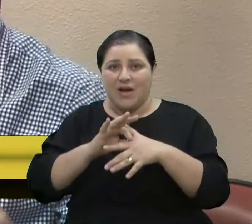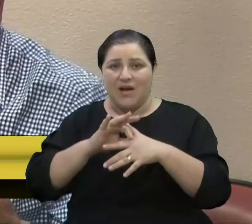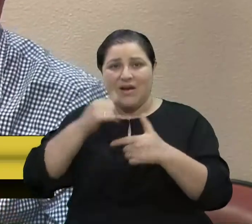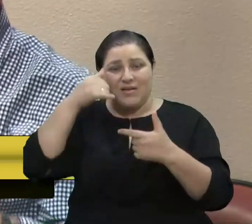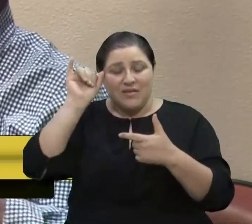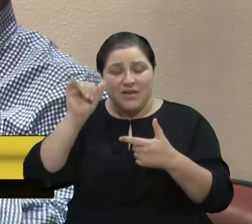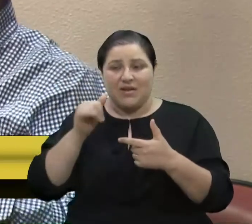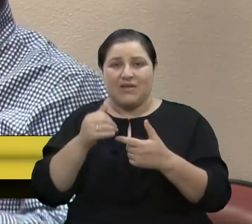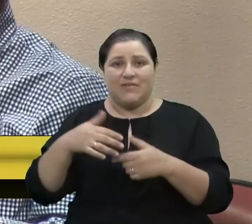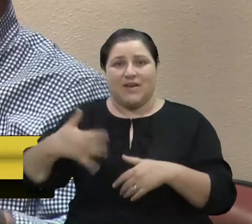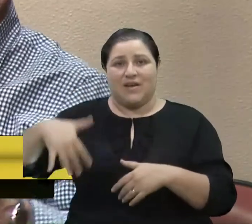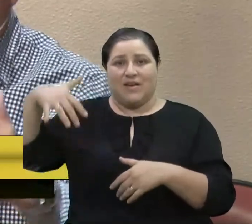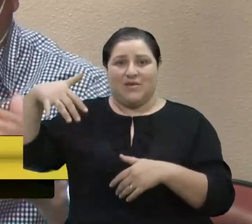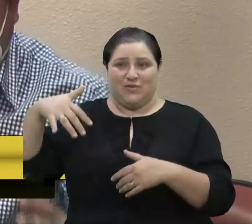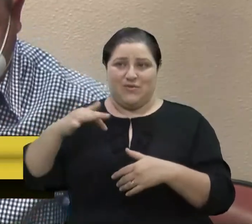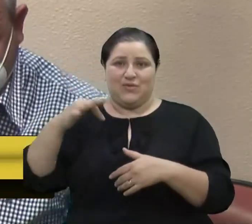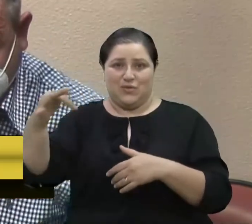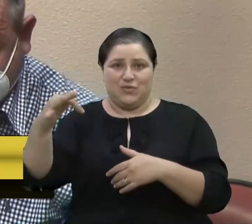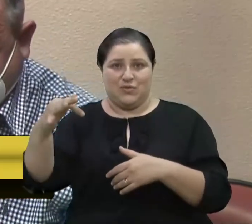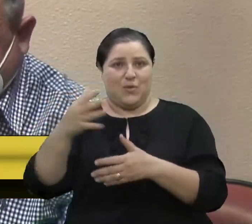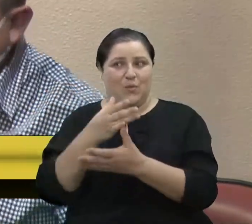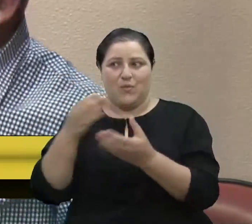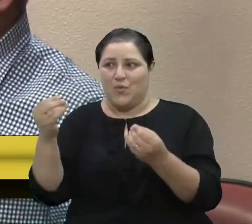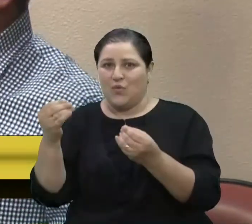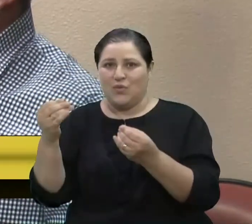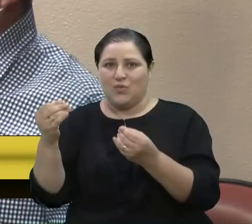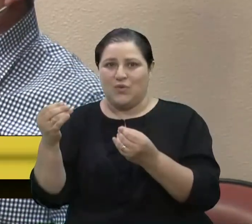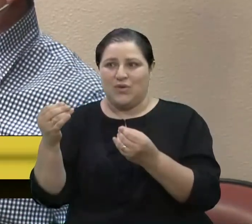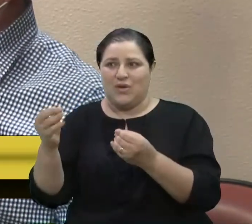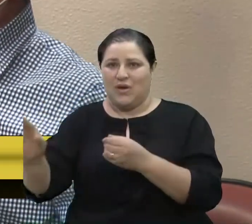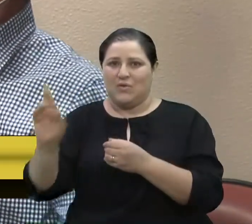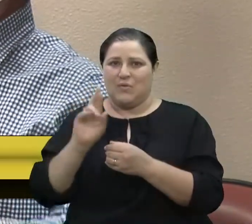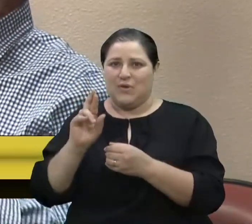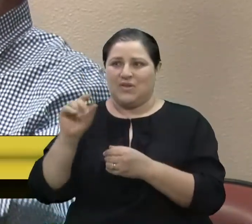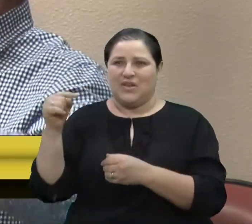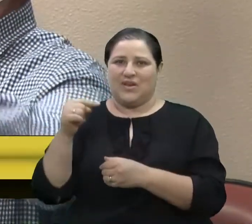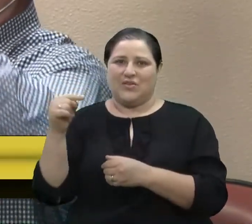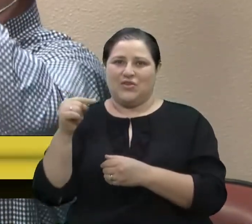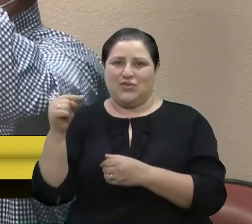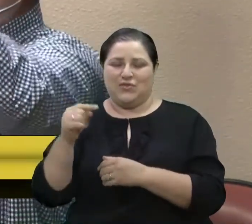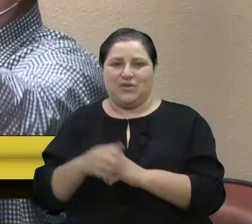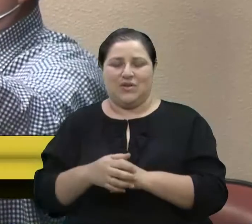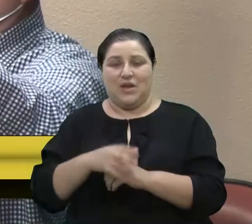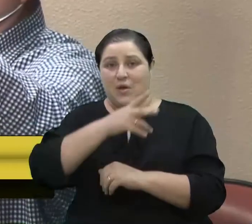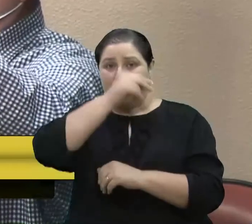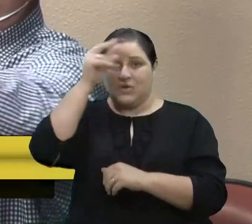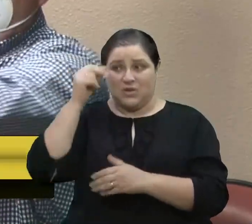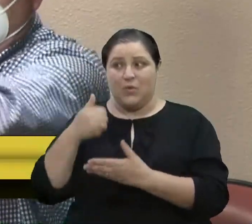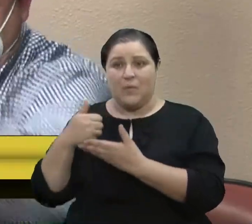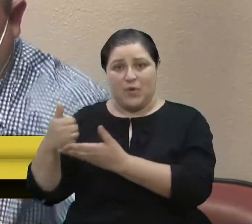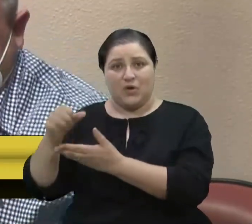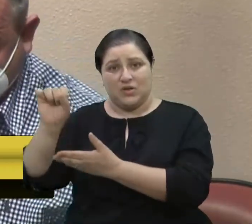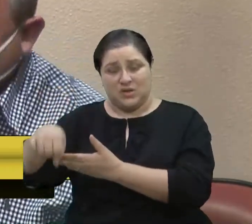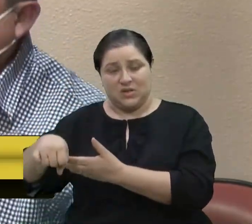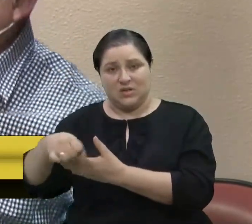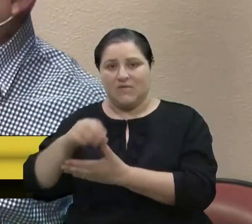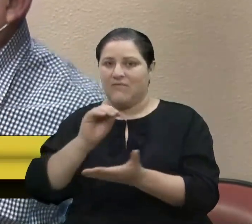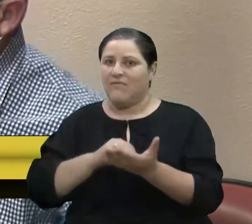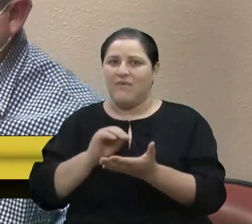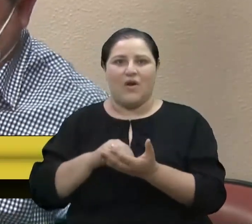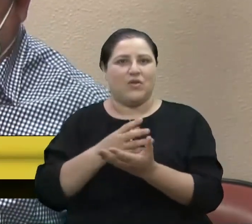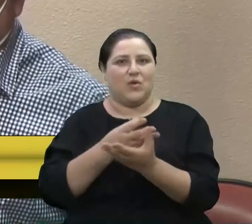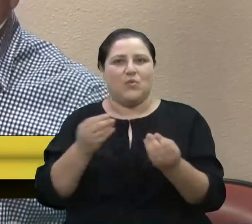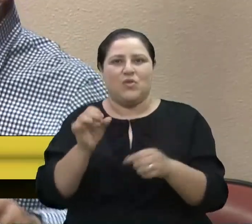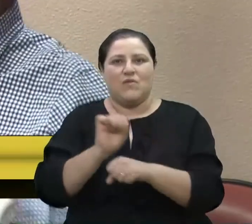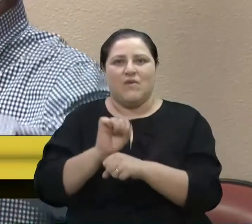Então, é muito além disso. O município está dando a sua contribuição, mas tem que muito mais. Eu não estou vendo ajuda de